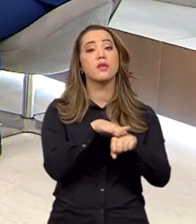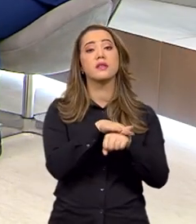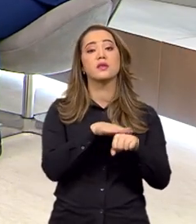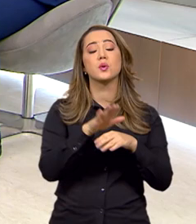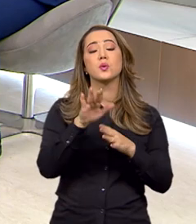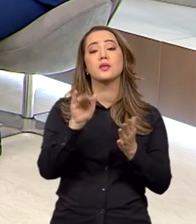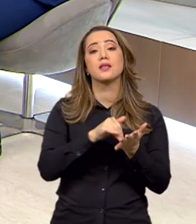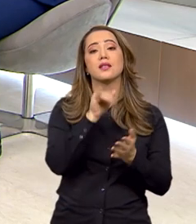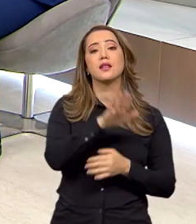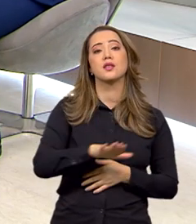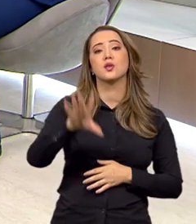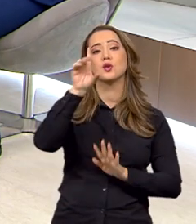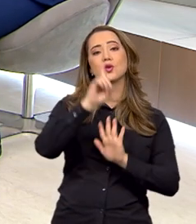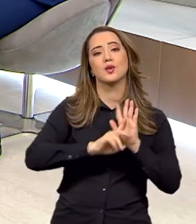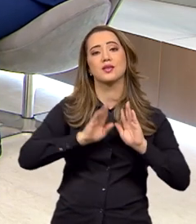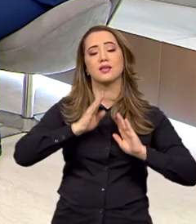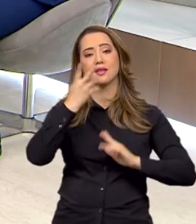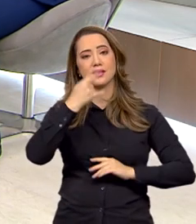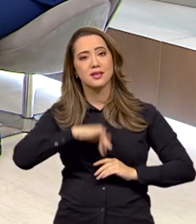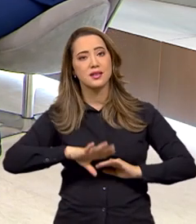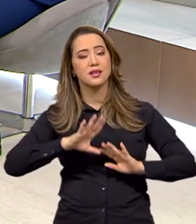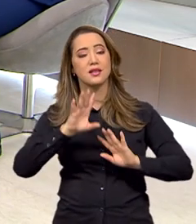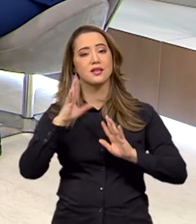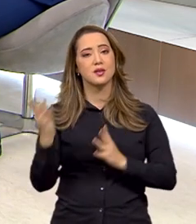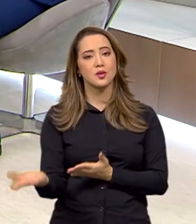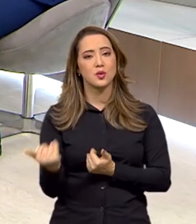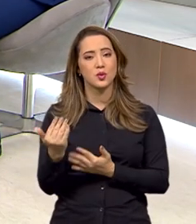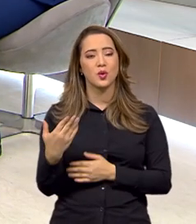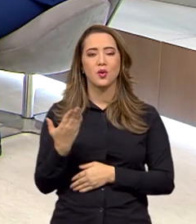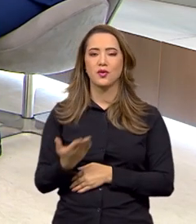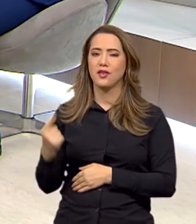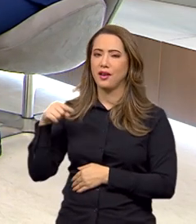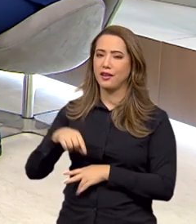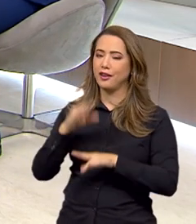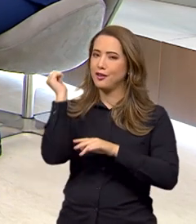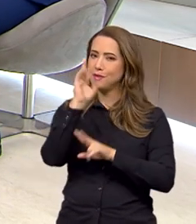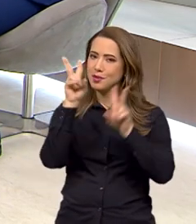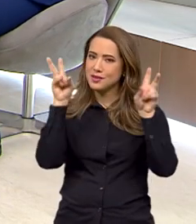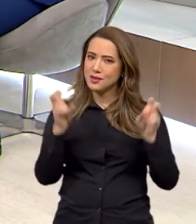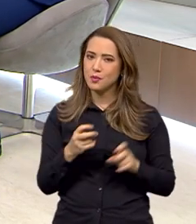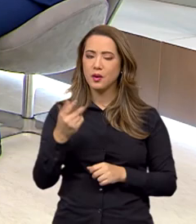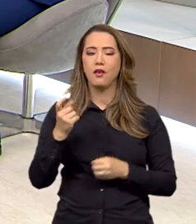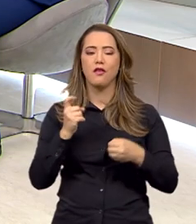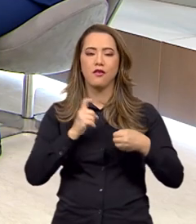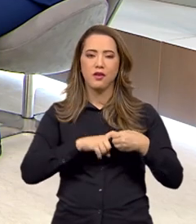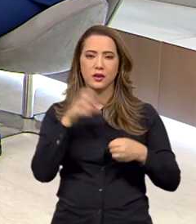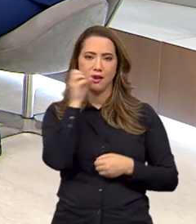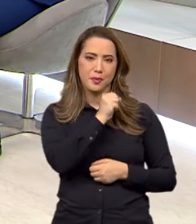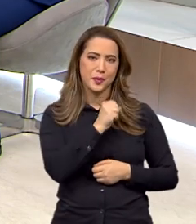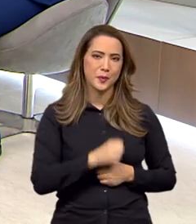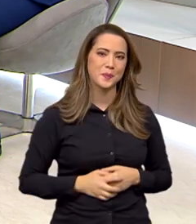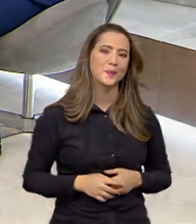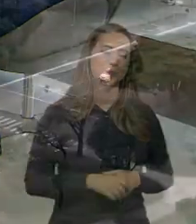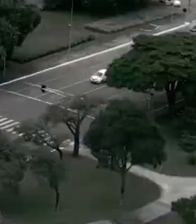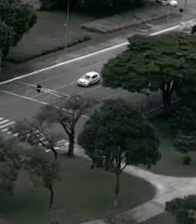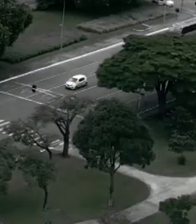secretário nacional dos direitos da criança e do adolescente, Maurício Cunha, aqui no Brasil em Pauta. Voltamos em instantes.